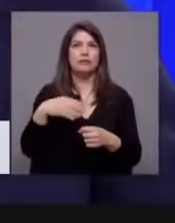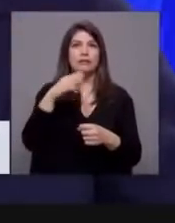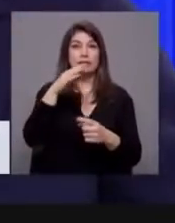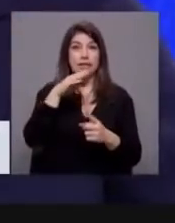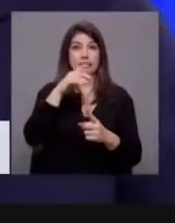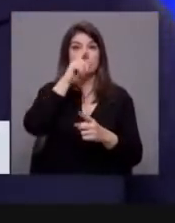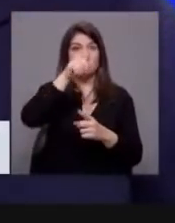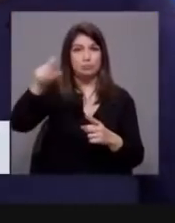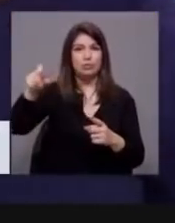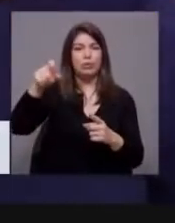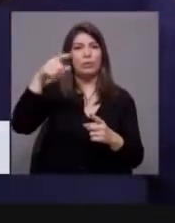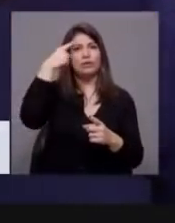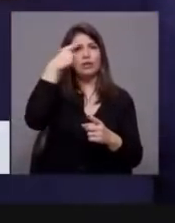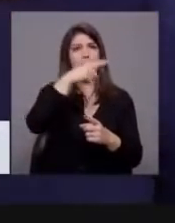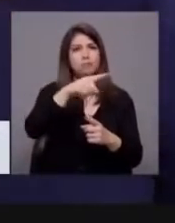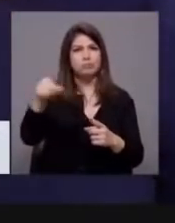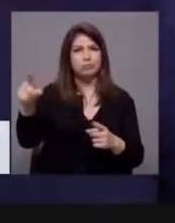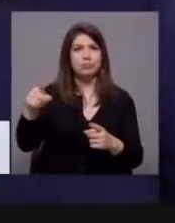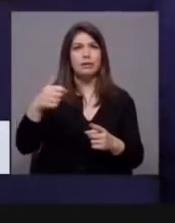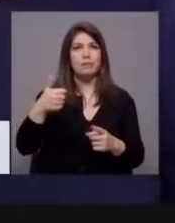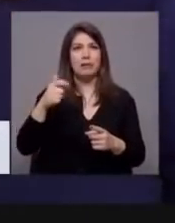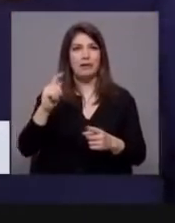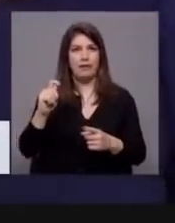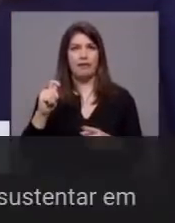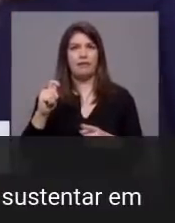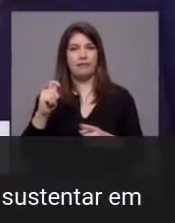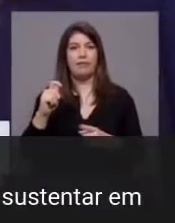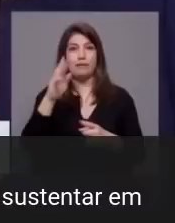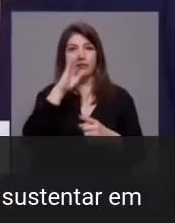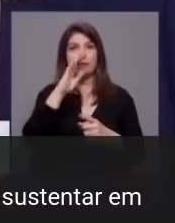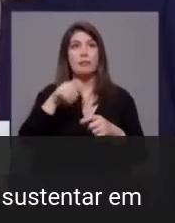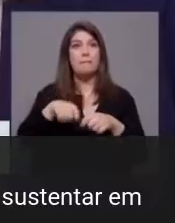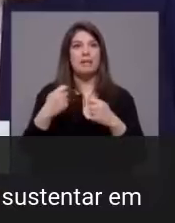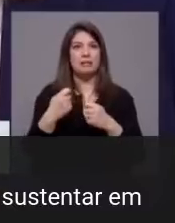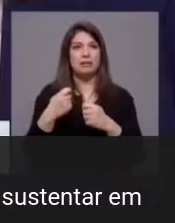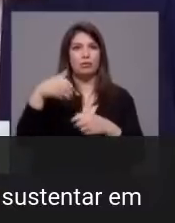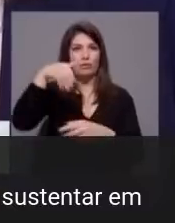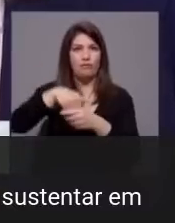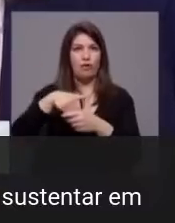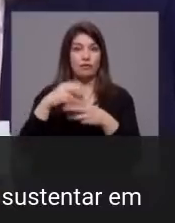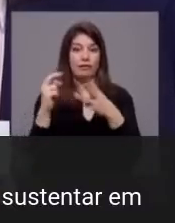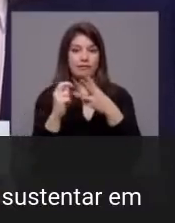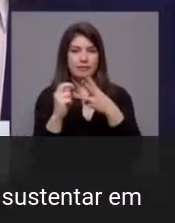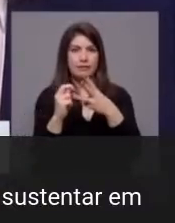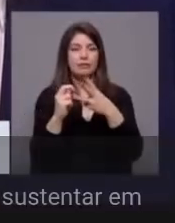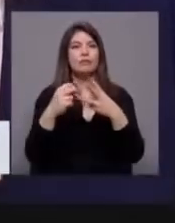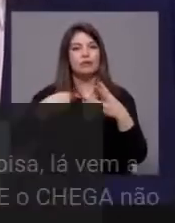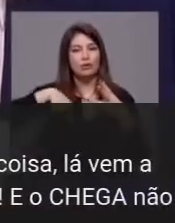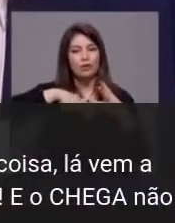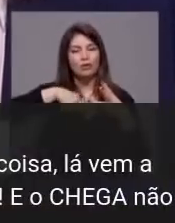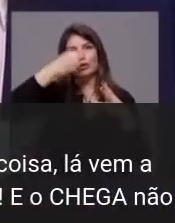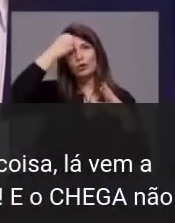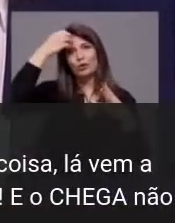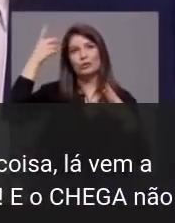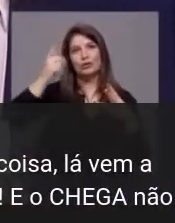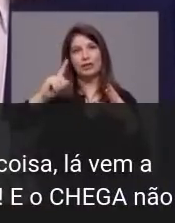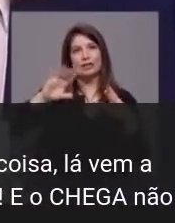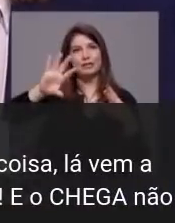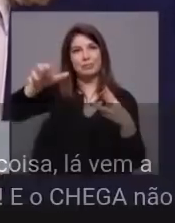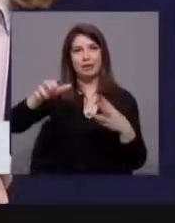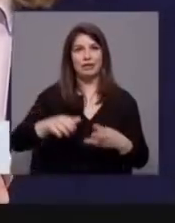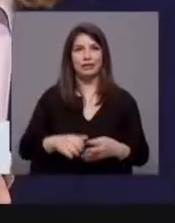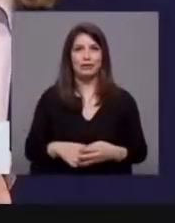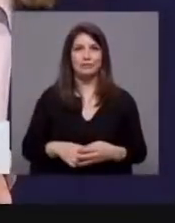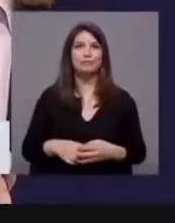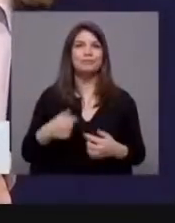as pessoas sabem que um Bloco de Esquerda reforçado como terceira força política não se esquece do país e não falha ao nosso povo. Catarina Martins,